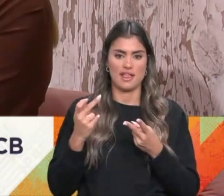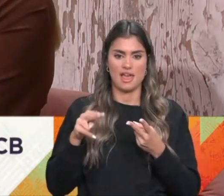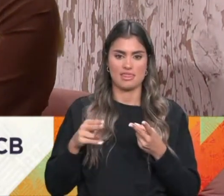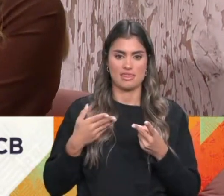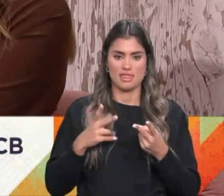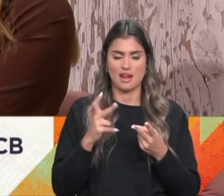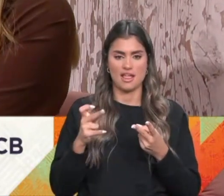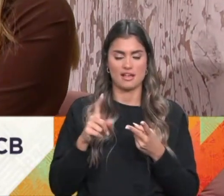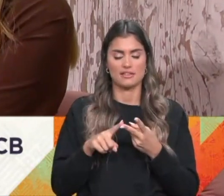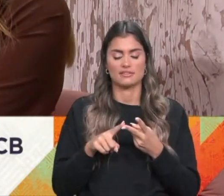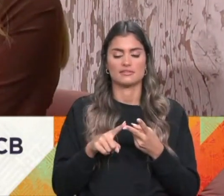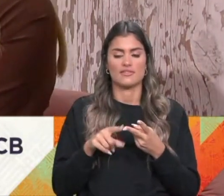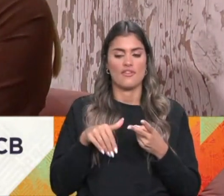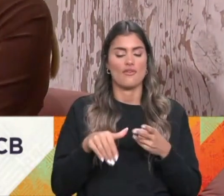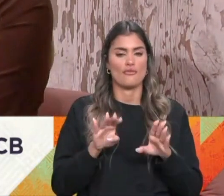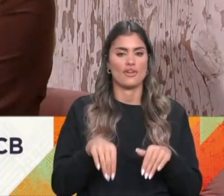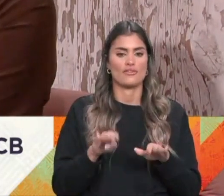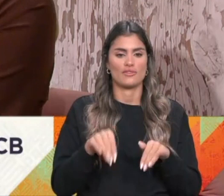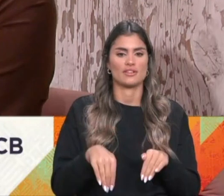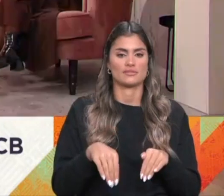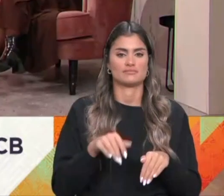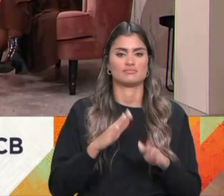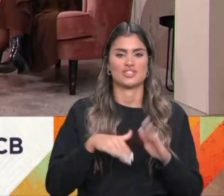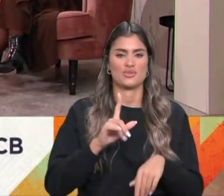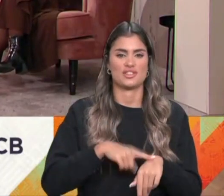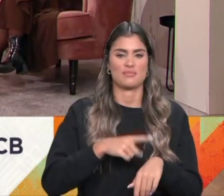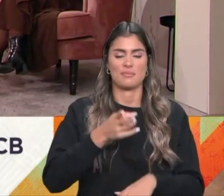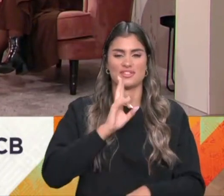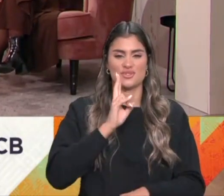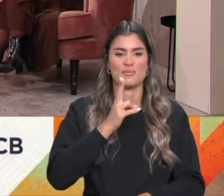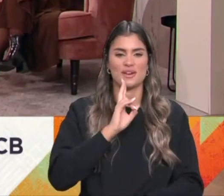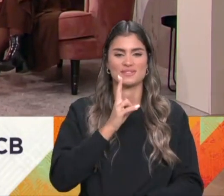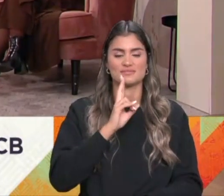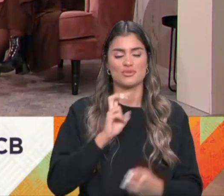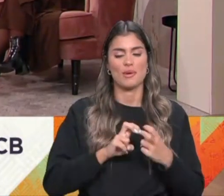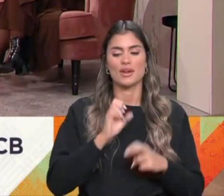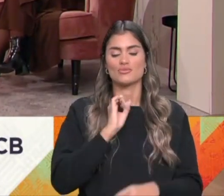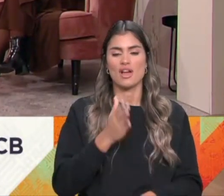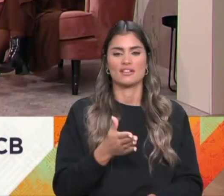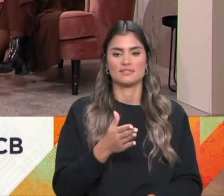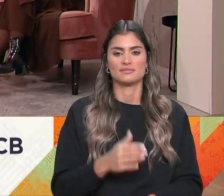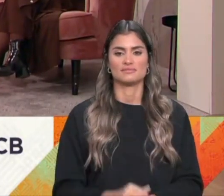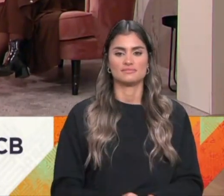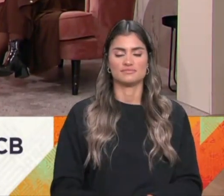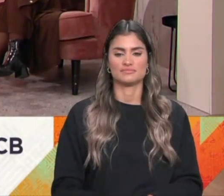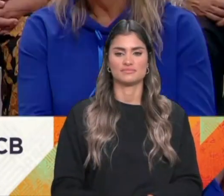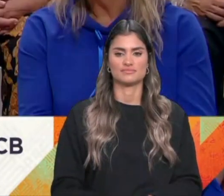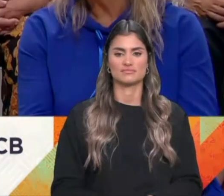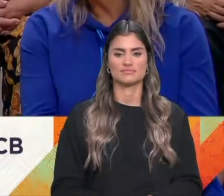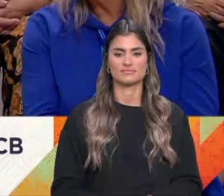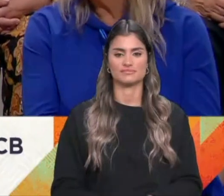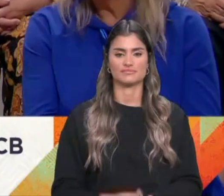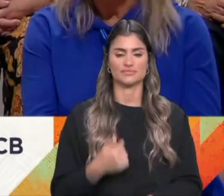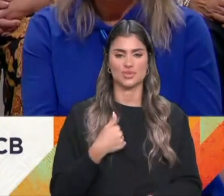ter... Mesmo para terminar, bem, Janice? Estamos mesmo... Desculpa, é não tem mal. Pronto, eu só queria realmente